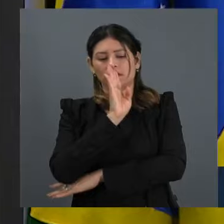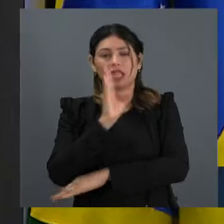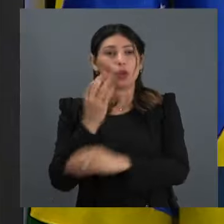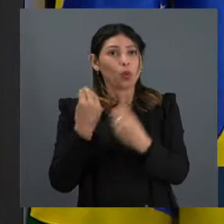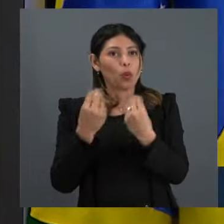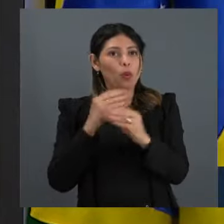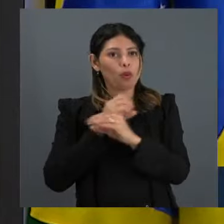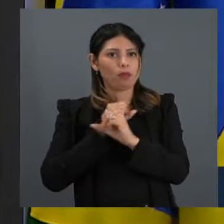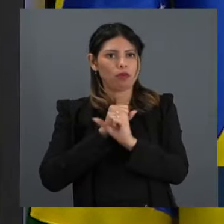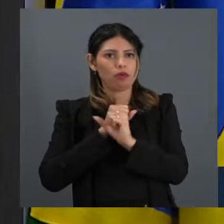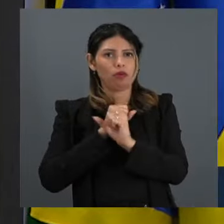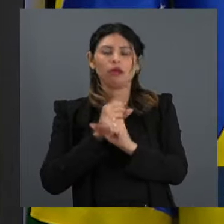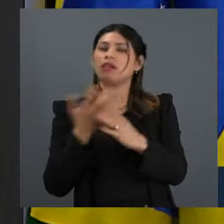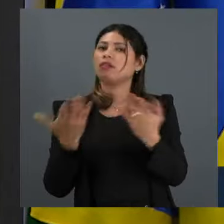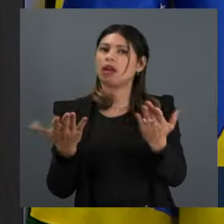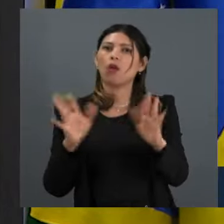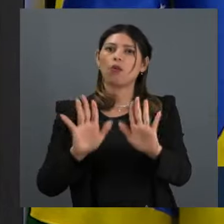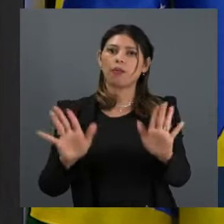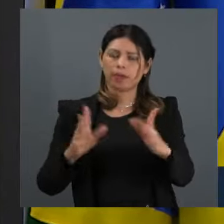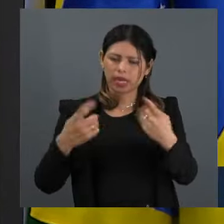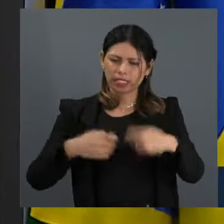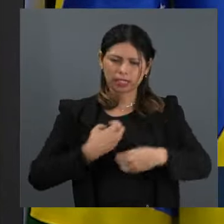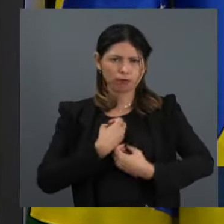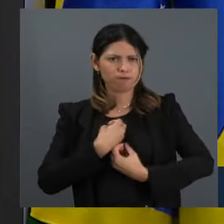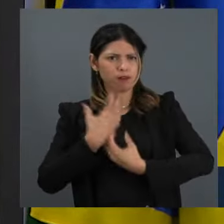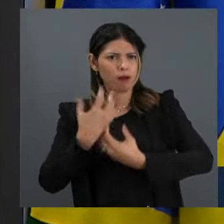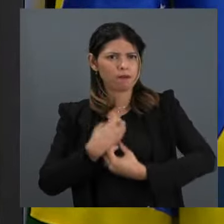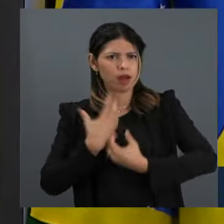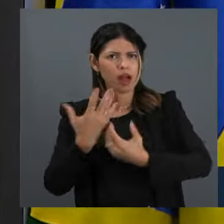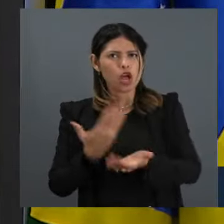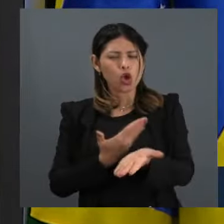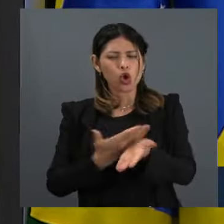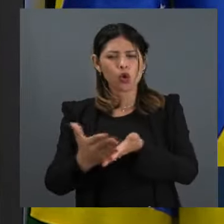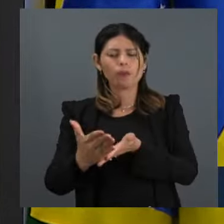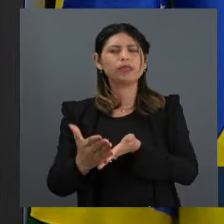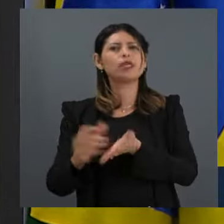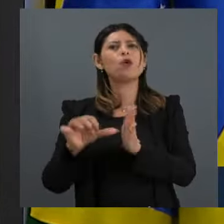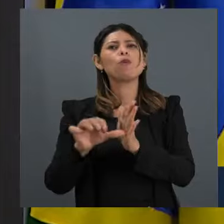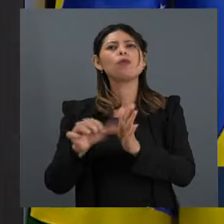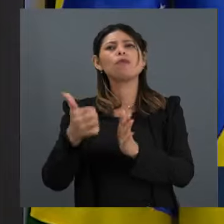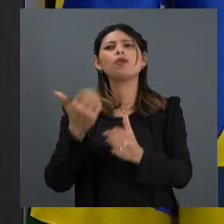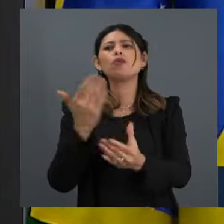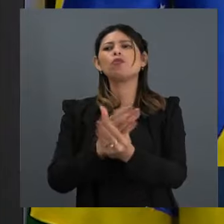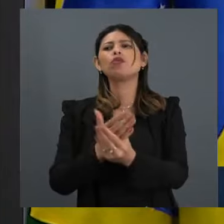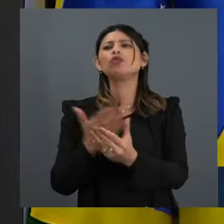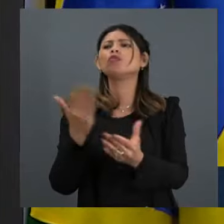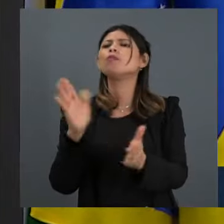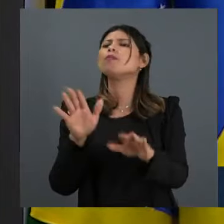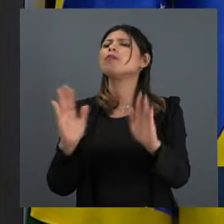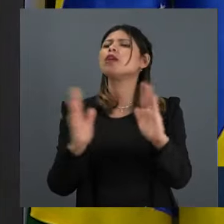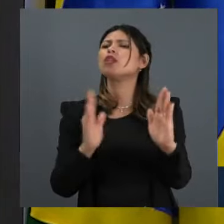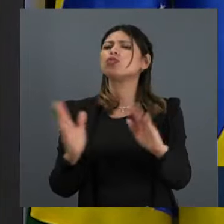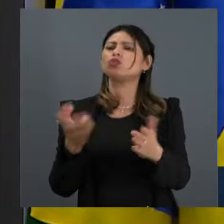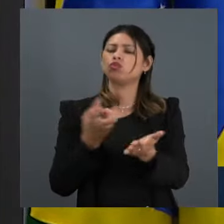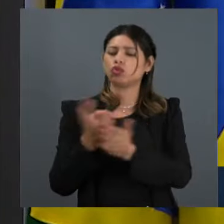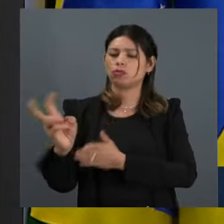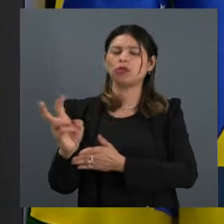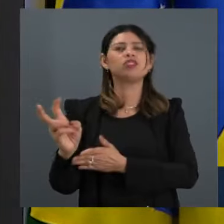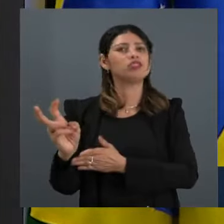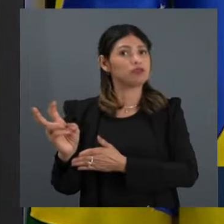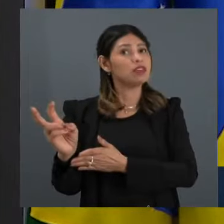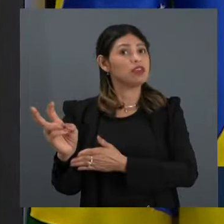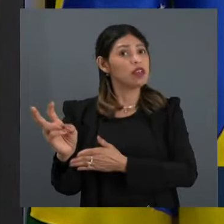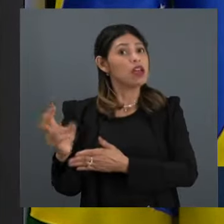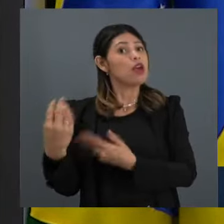dever constitucional abrindo o primeiro processo de impeachment. Vai ser pedagógico. Análise. É a